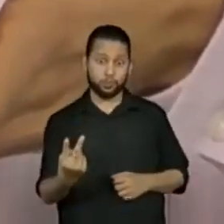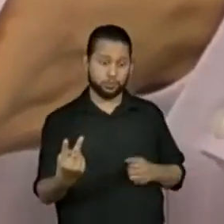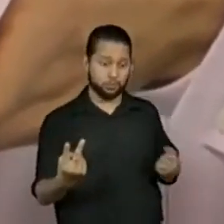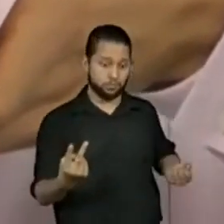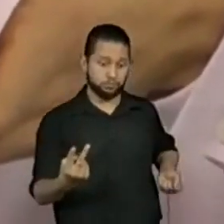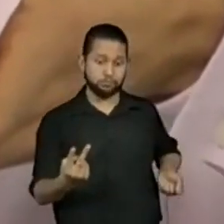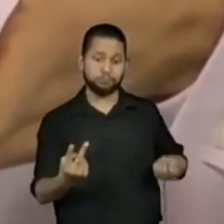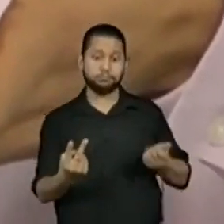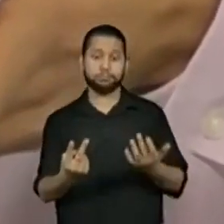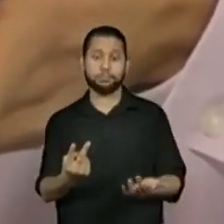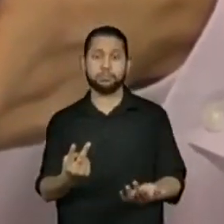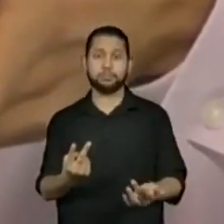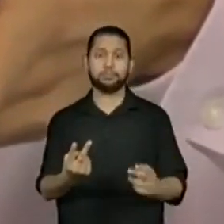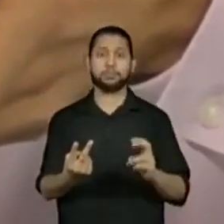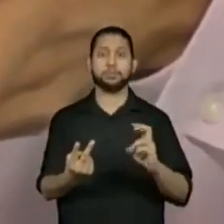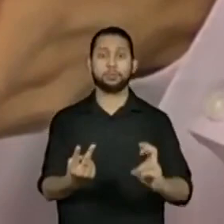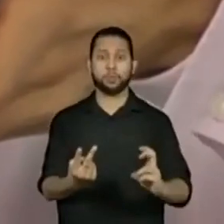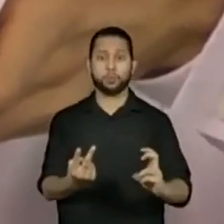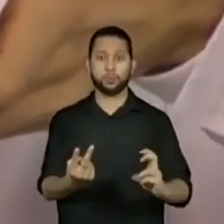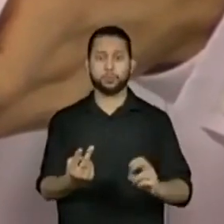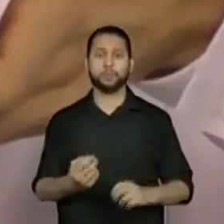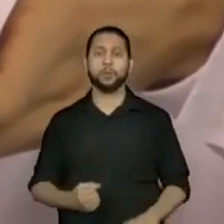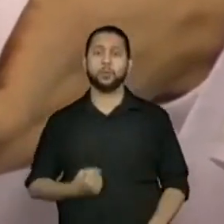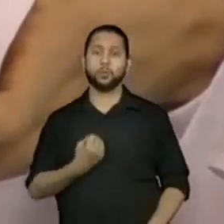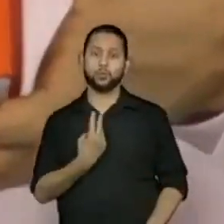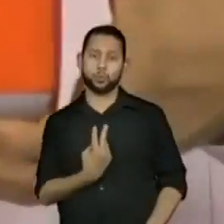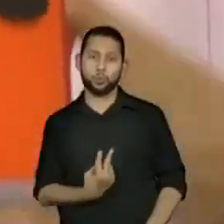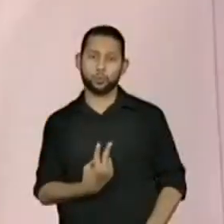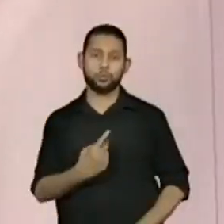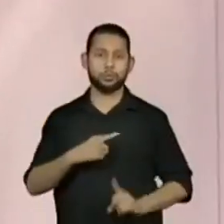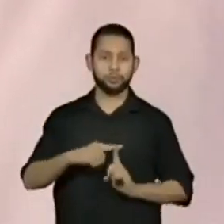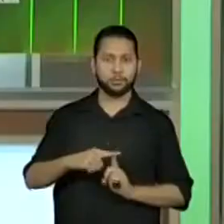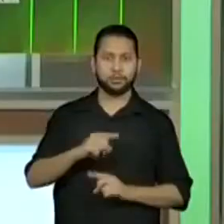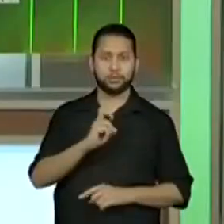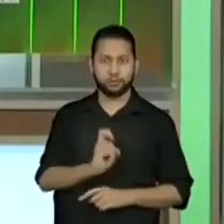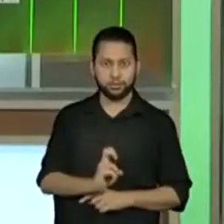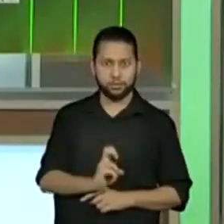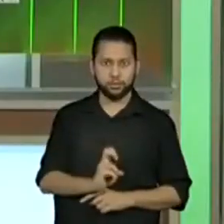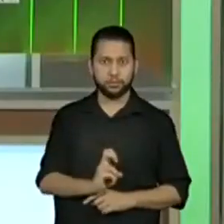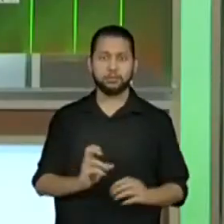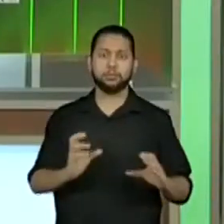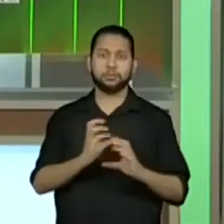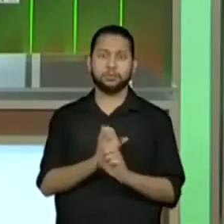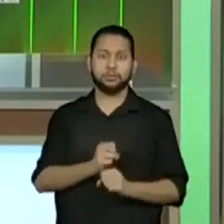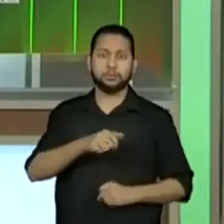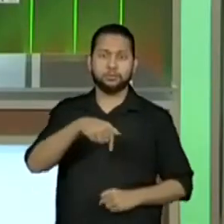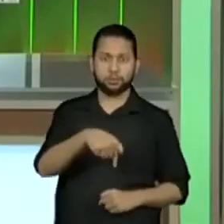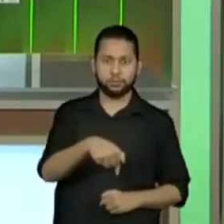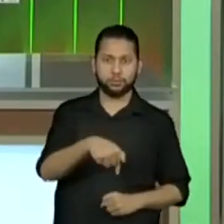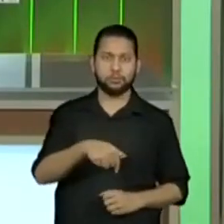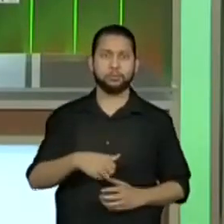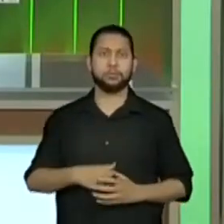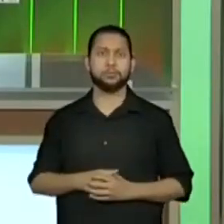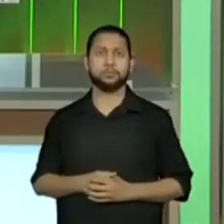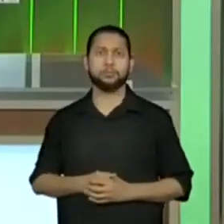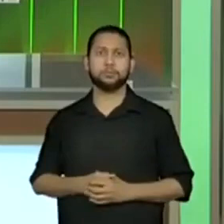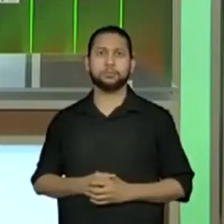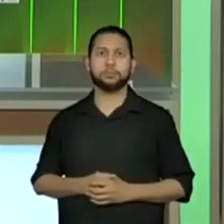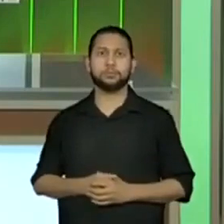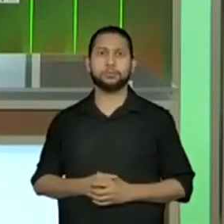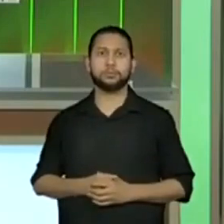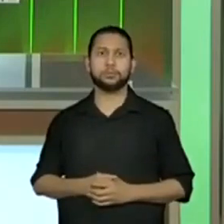2, o segundo deve ter 5. Então, 2 mais 5. Vamos lá.